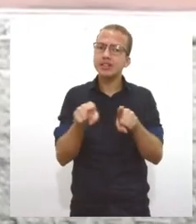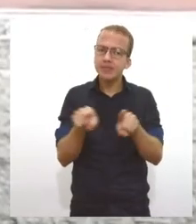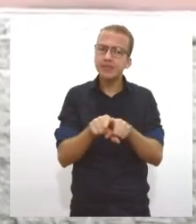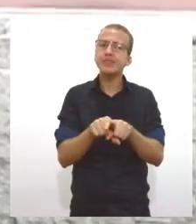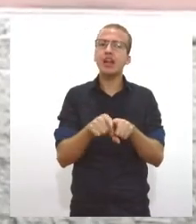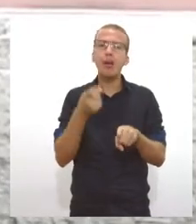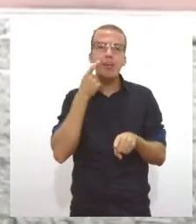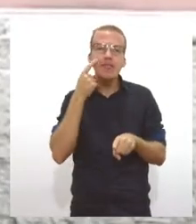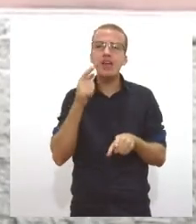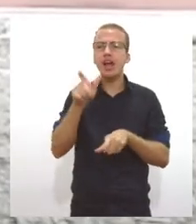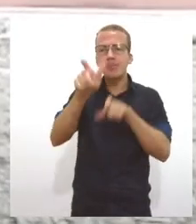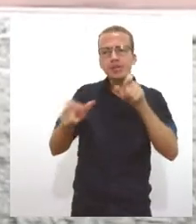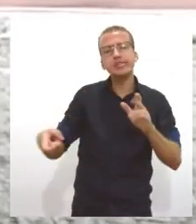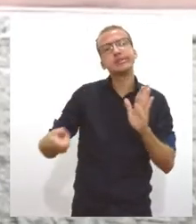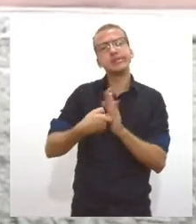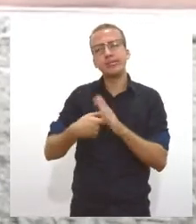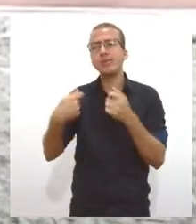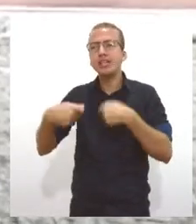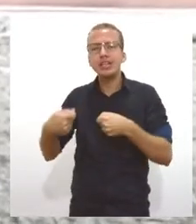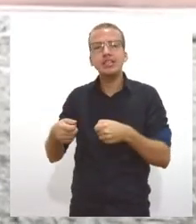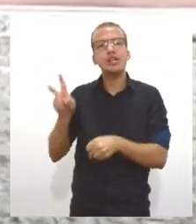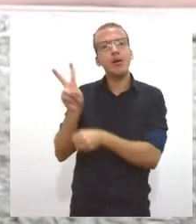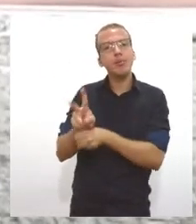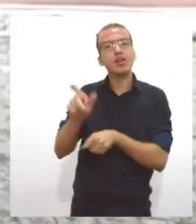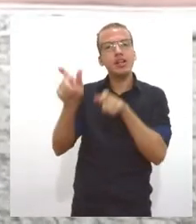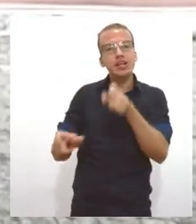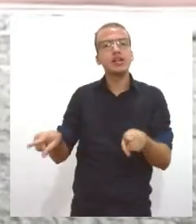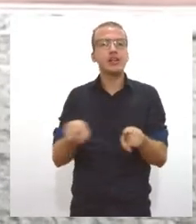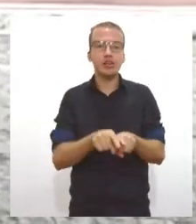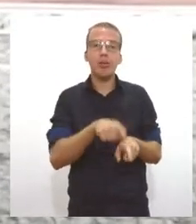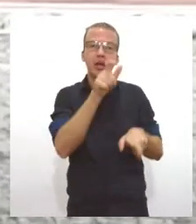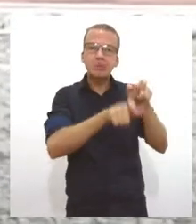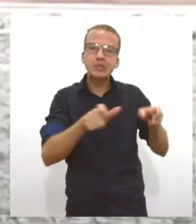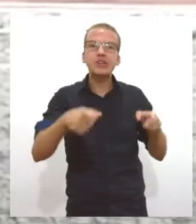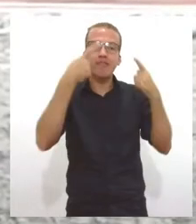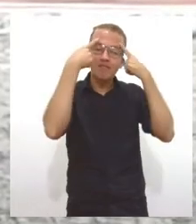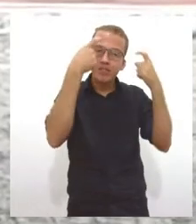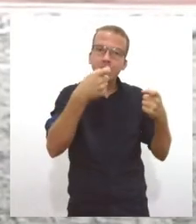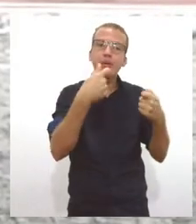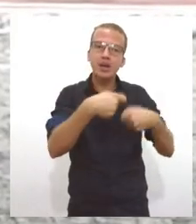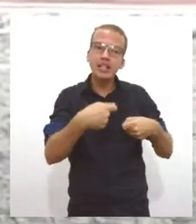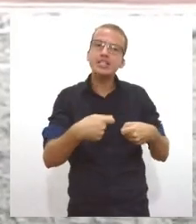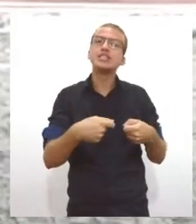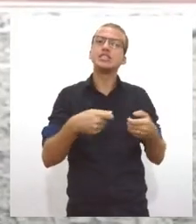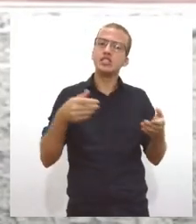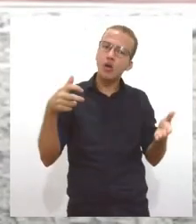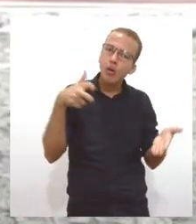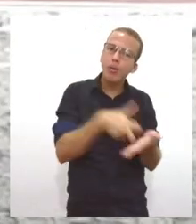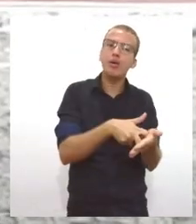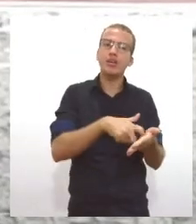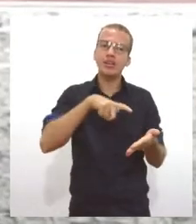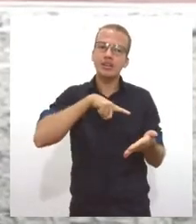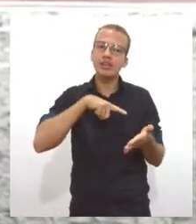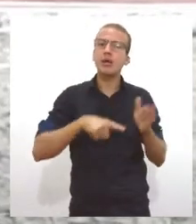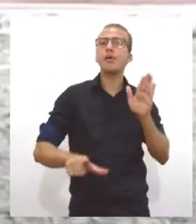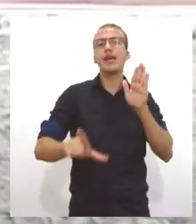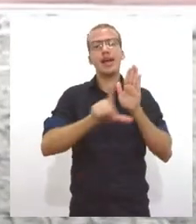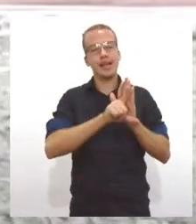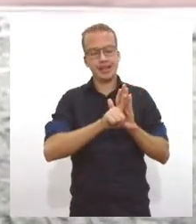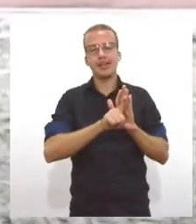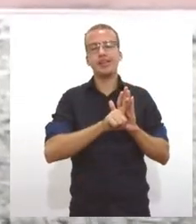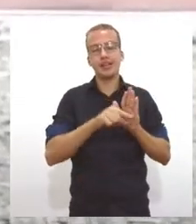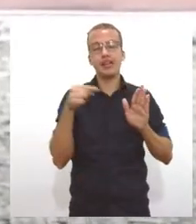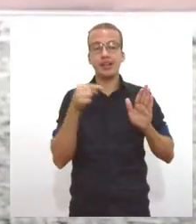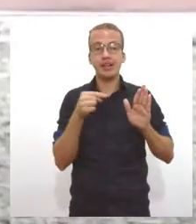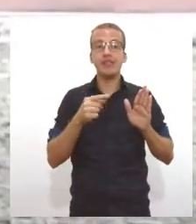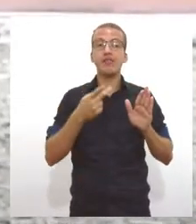proteja e que a gente continue punindo quem agride. E é cadeia. Temos também agora a lei sanção que aumentou para